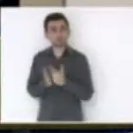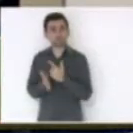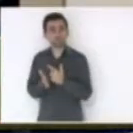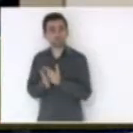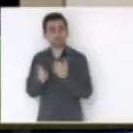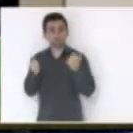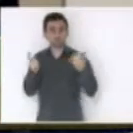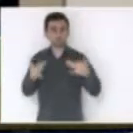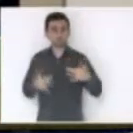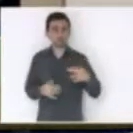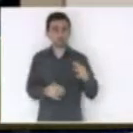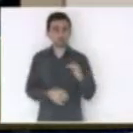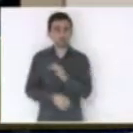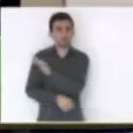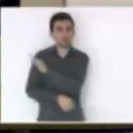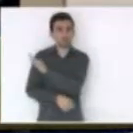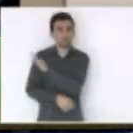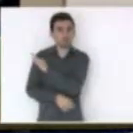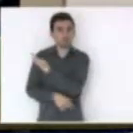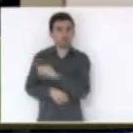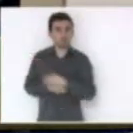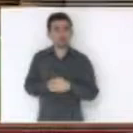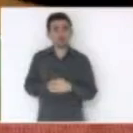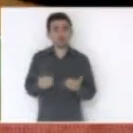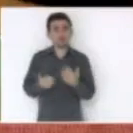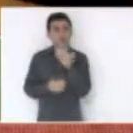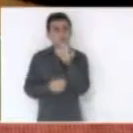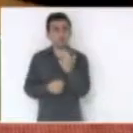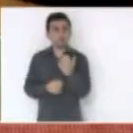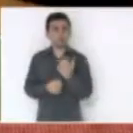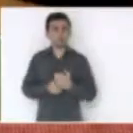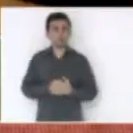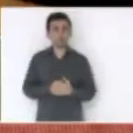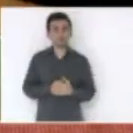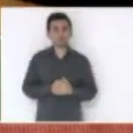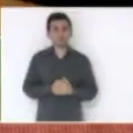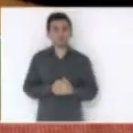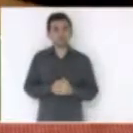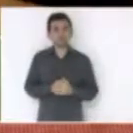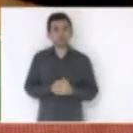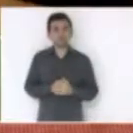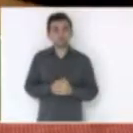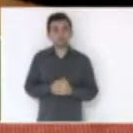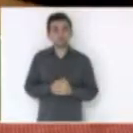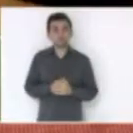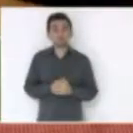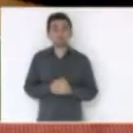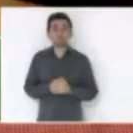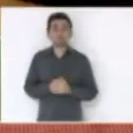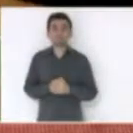respeito de energia eu concedo a palavra ao deputado Manuel Mota senhor presidente